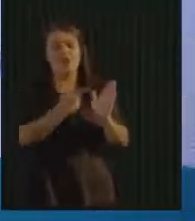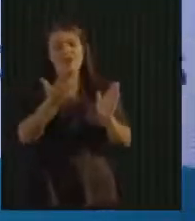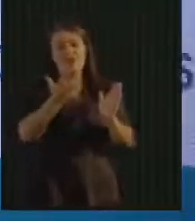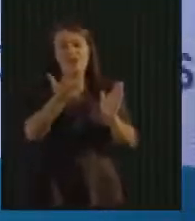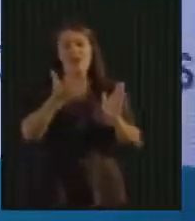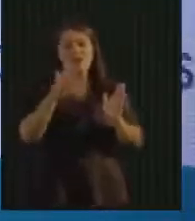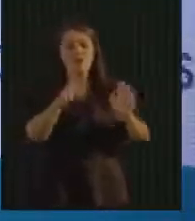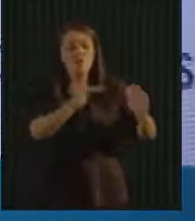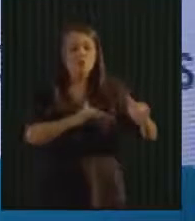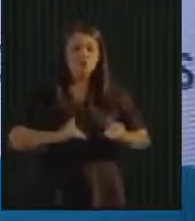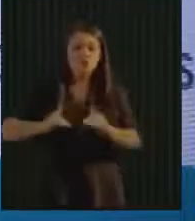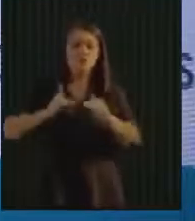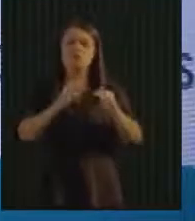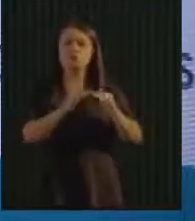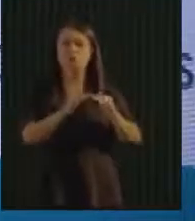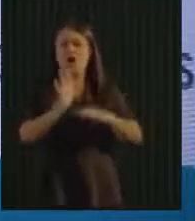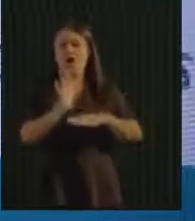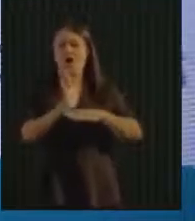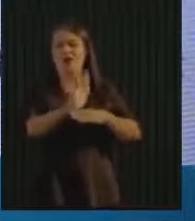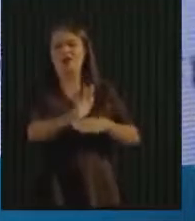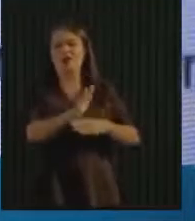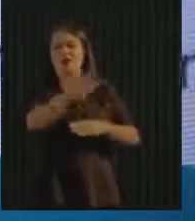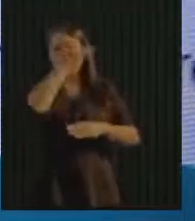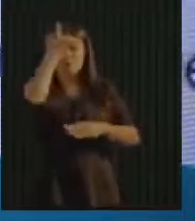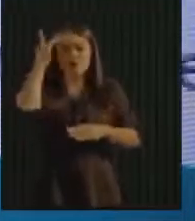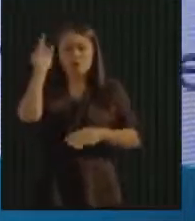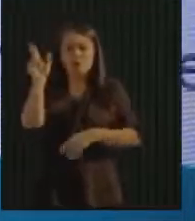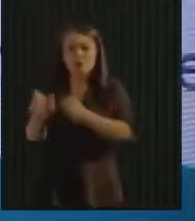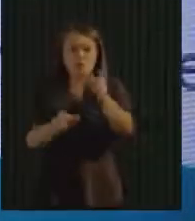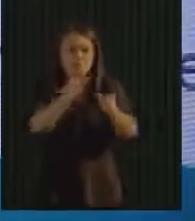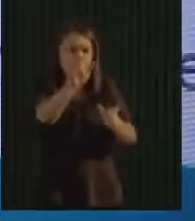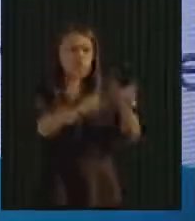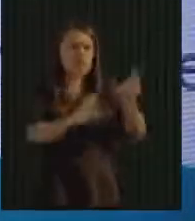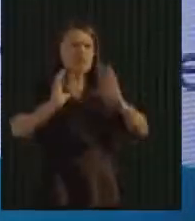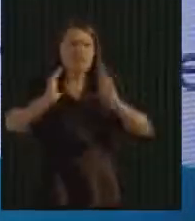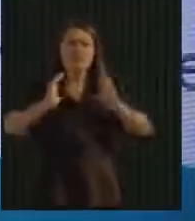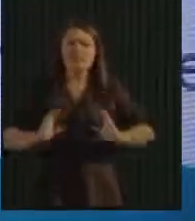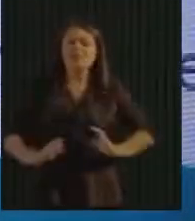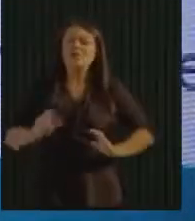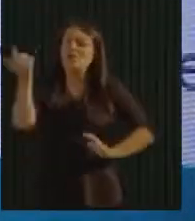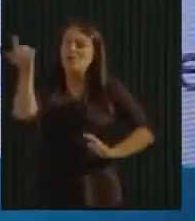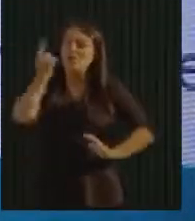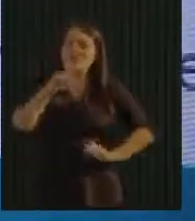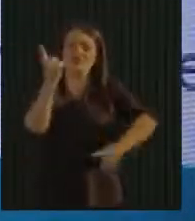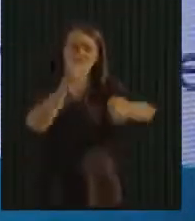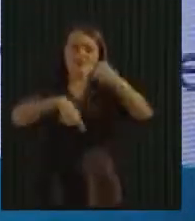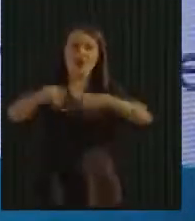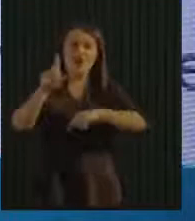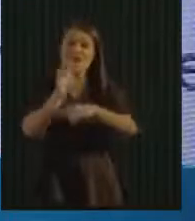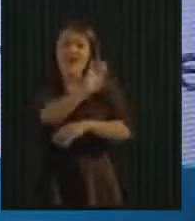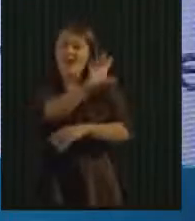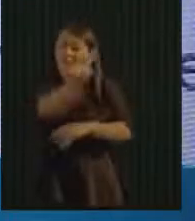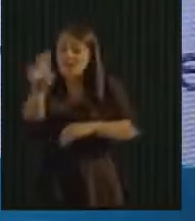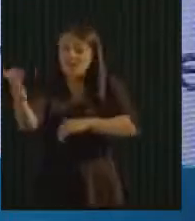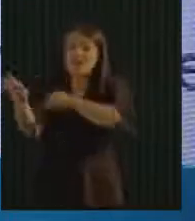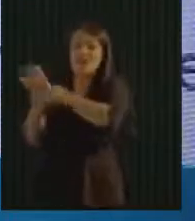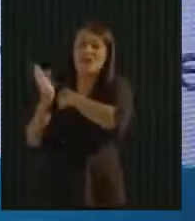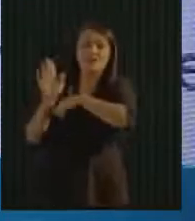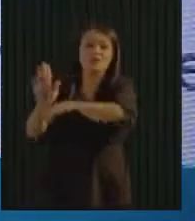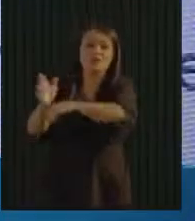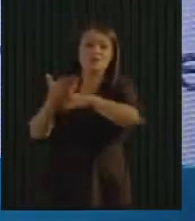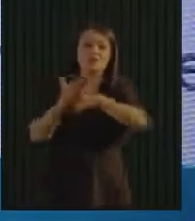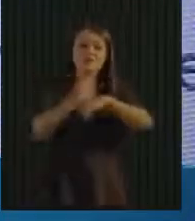frações para poder facilitar a vida do contribuinte, para facilitar a vida do cidadão. E como o Rodrigo falou, eles poderem ter